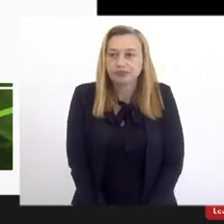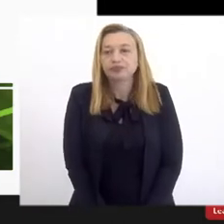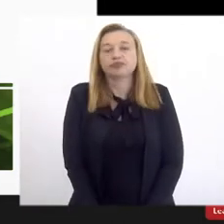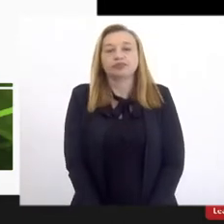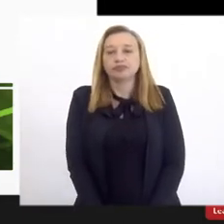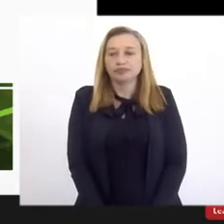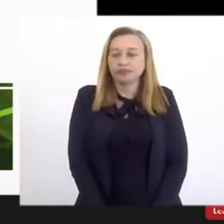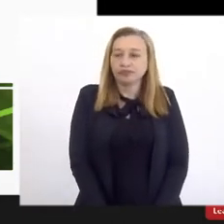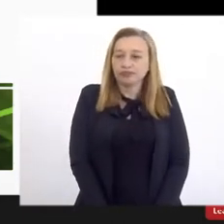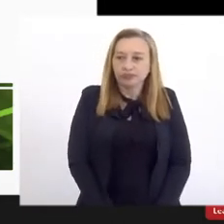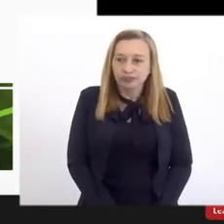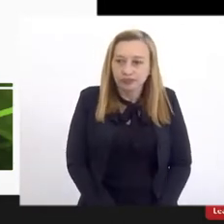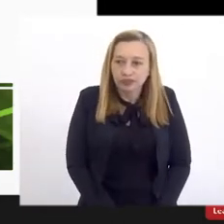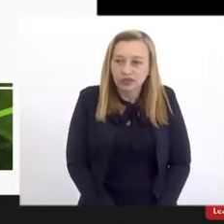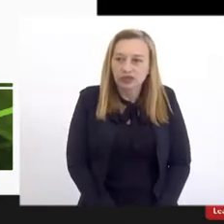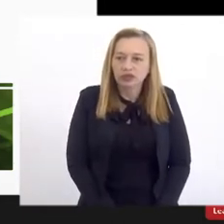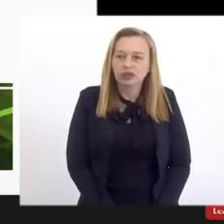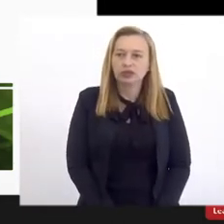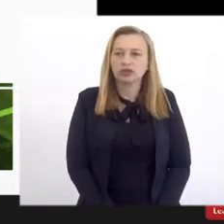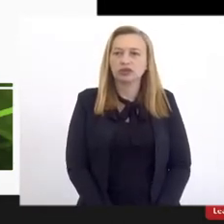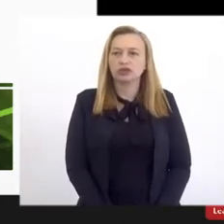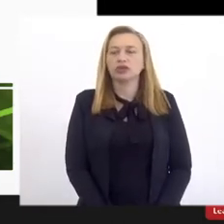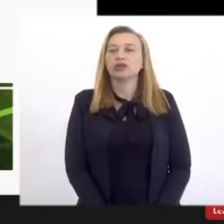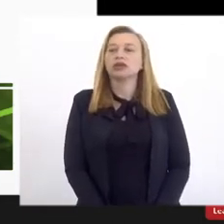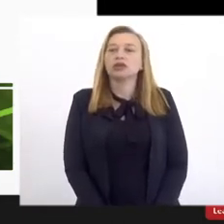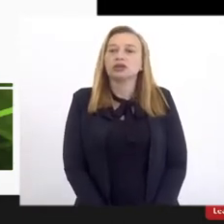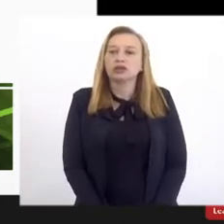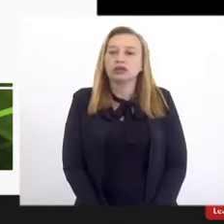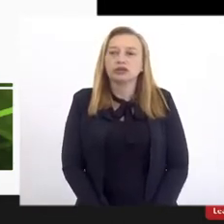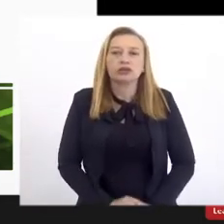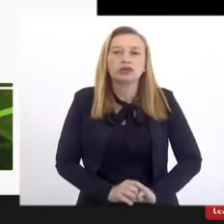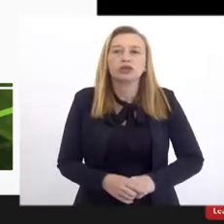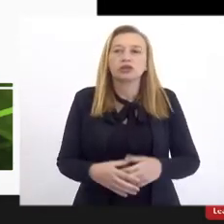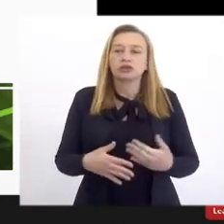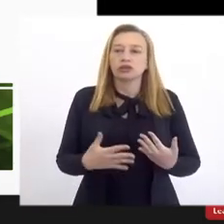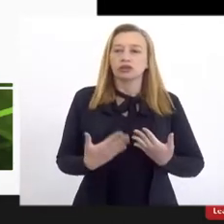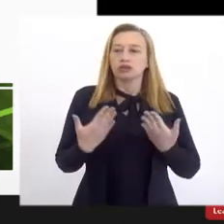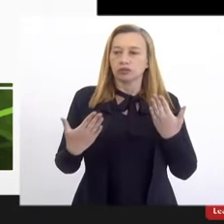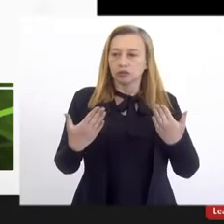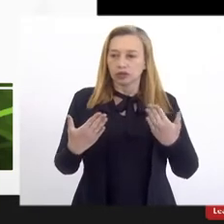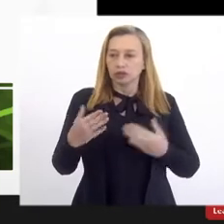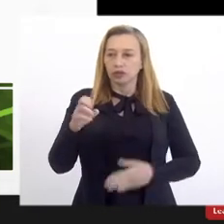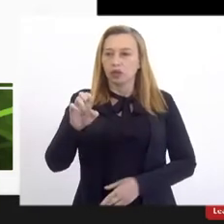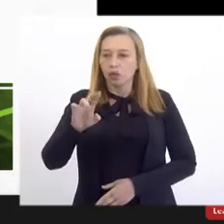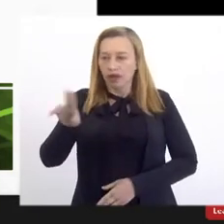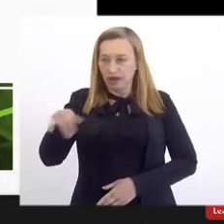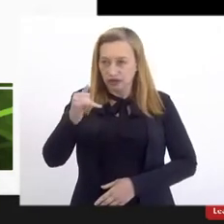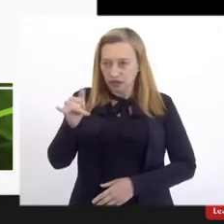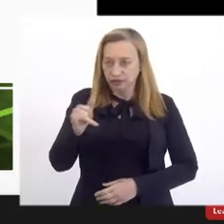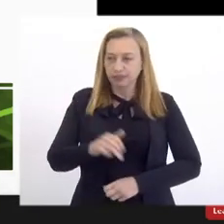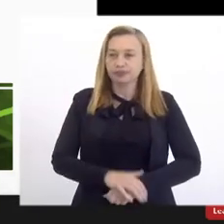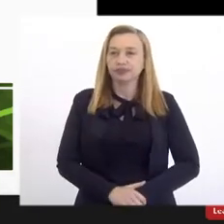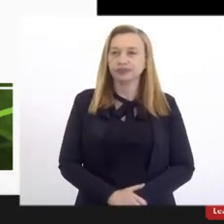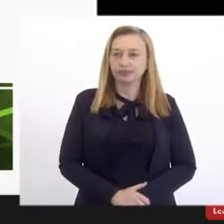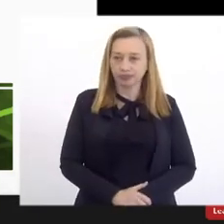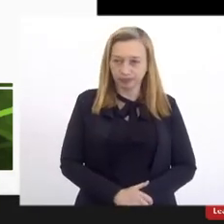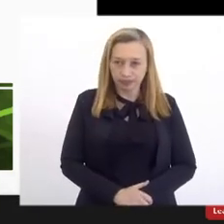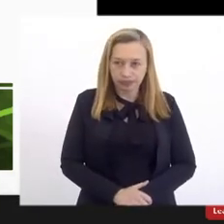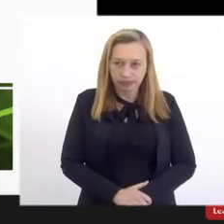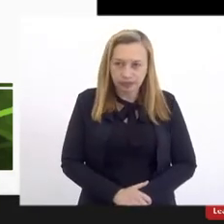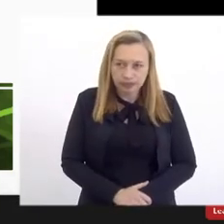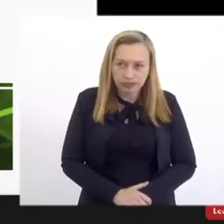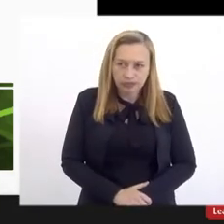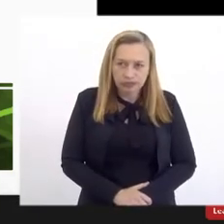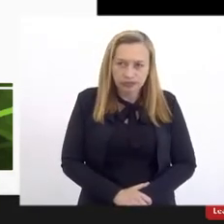que os discentes da UESO se posicionam a favor da incorporação UESO-UERJ, como a professora colocou